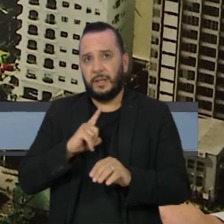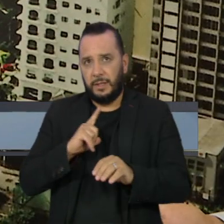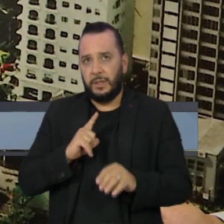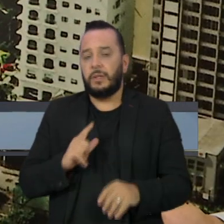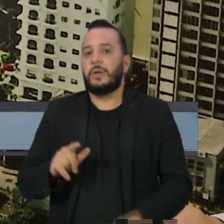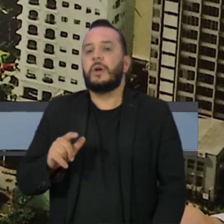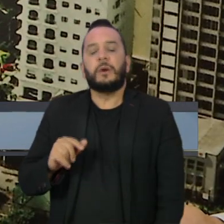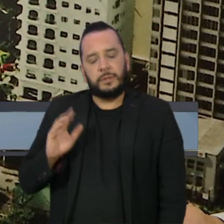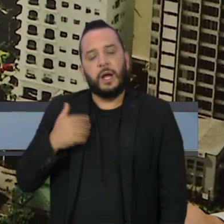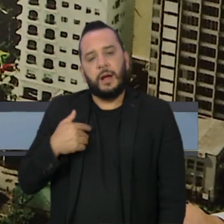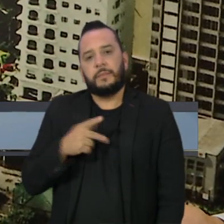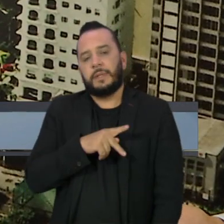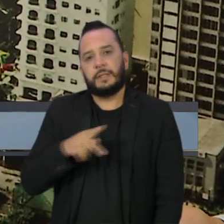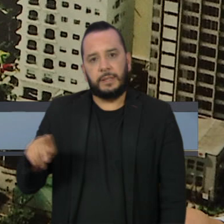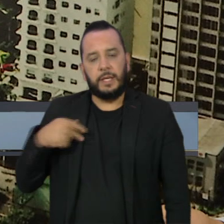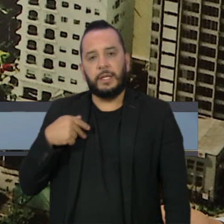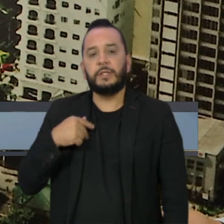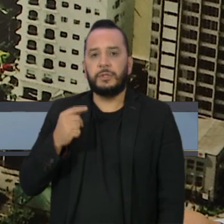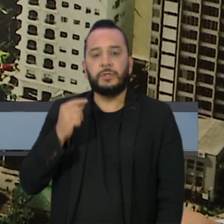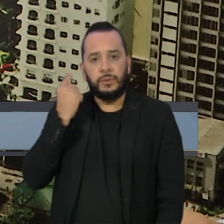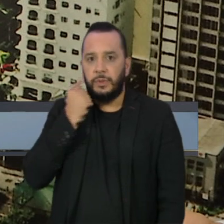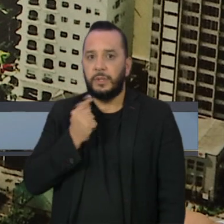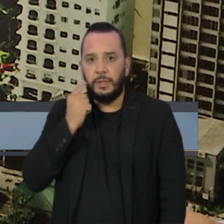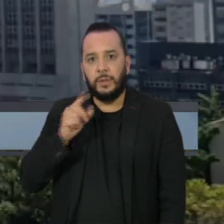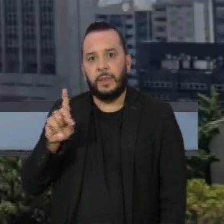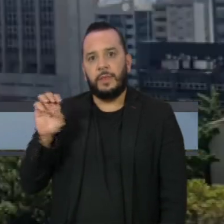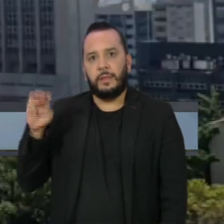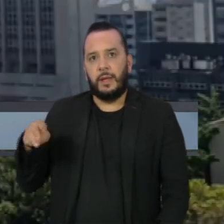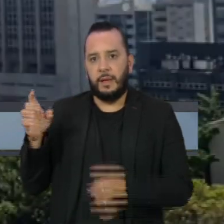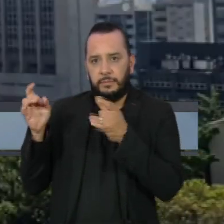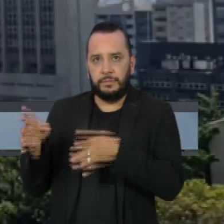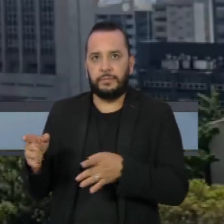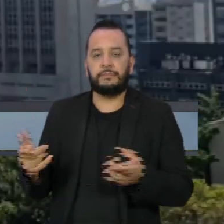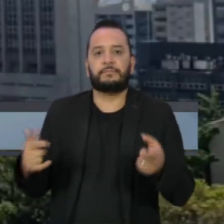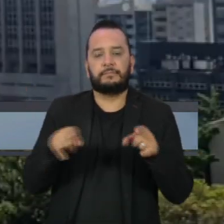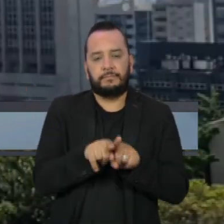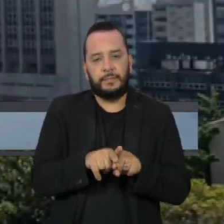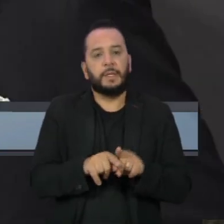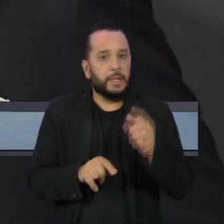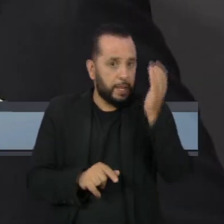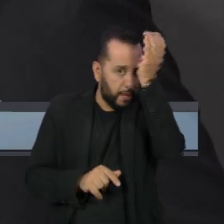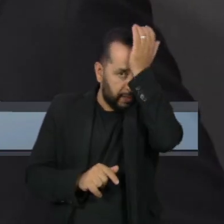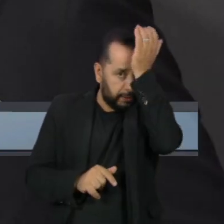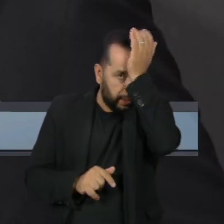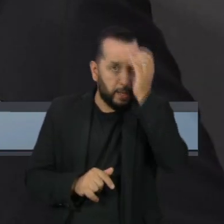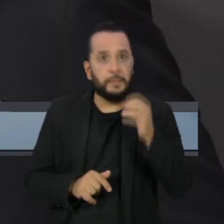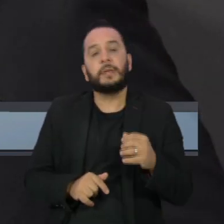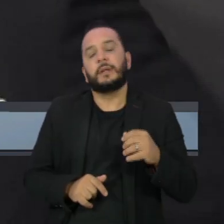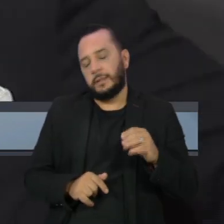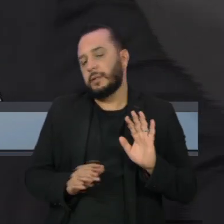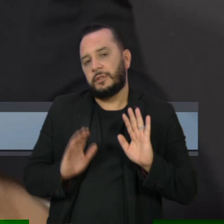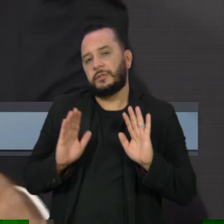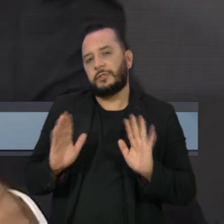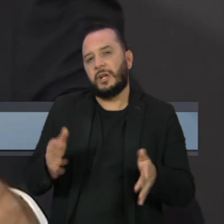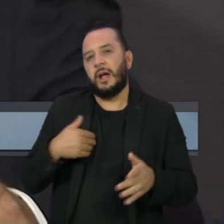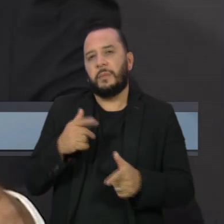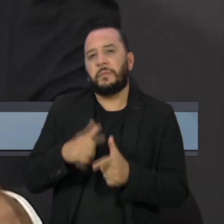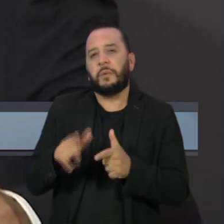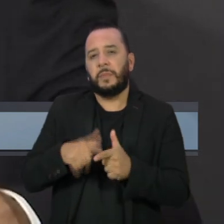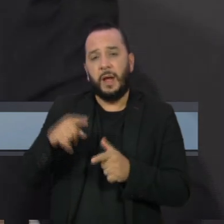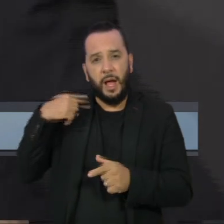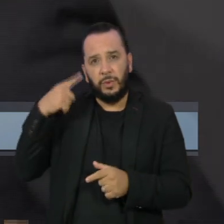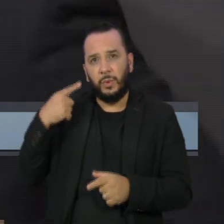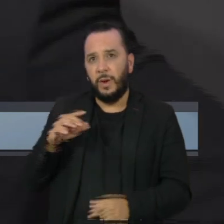Pacheco, deixa o DEM e anuncia filiação ao PSD, partido de Gilberto Kassab. E a tragédia envolvendo o ator